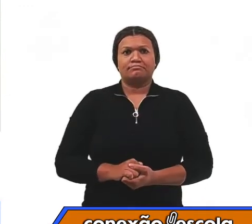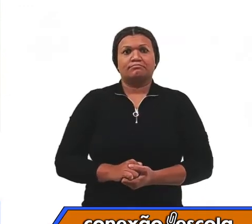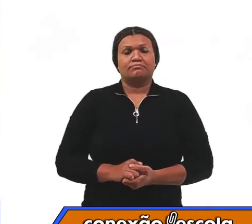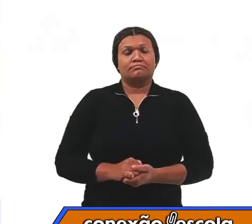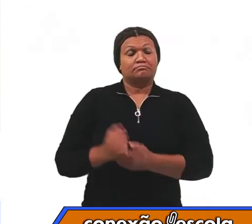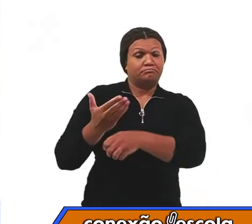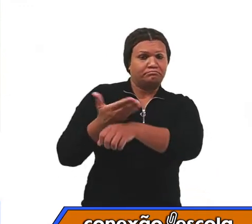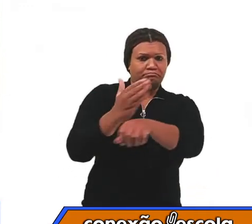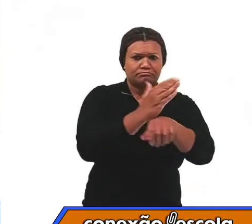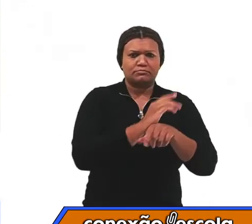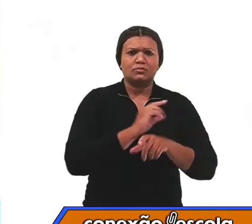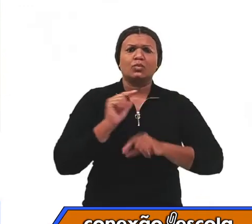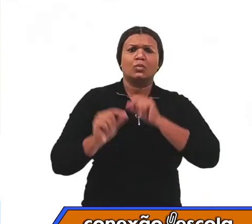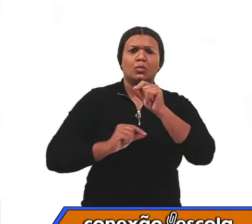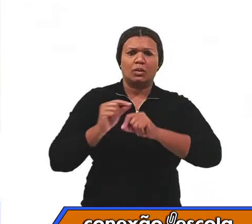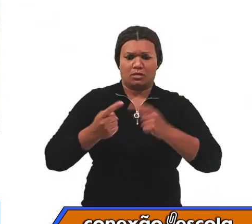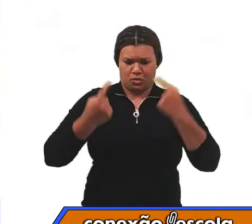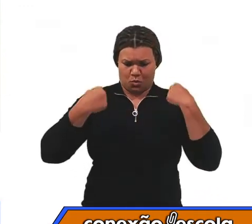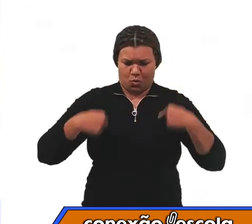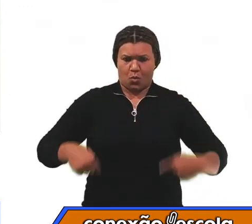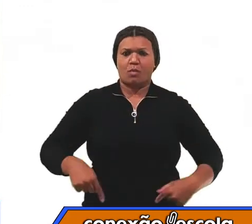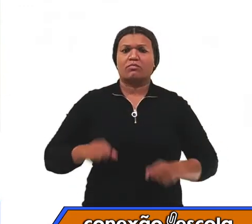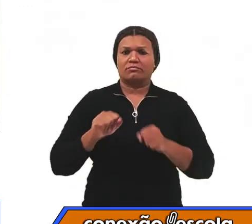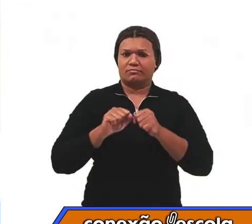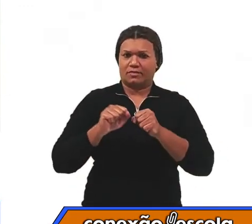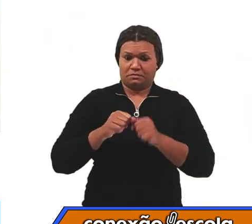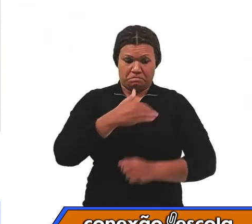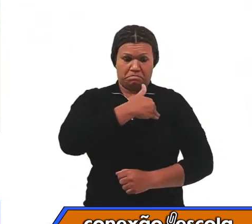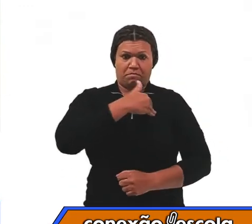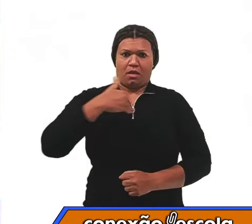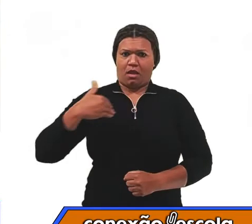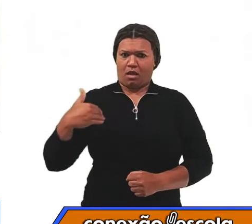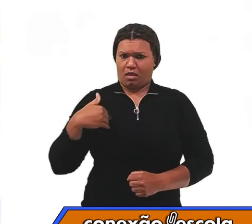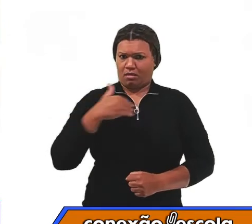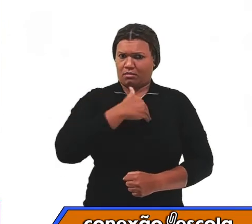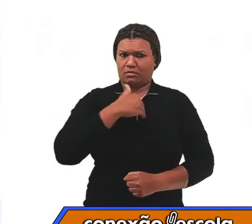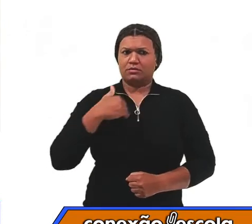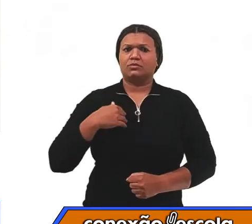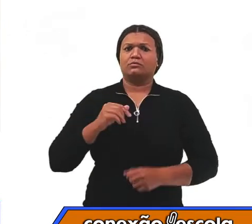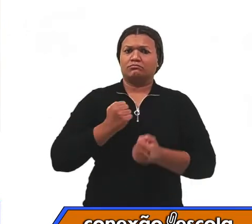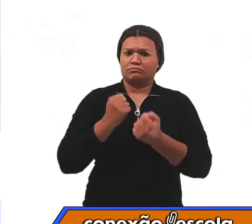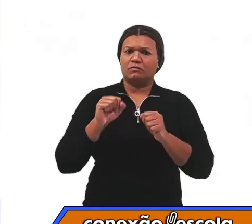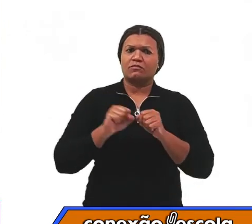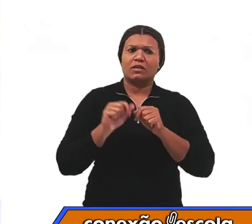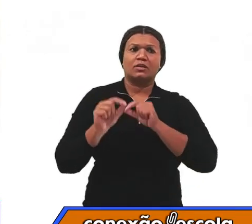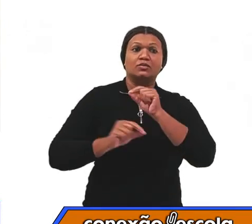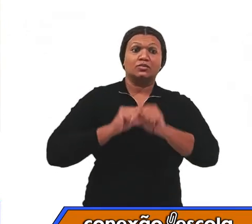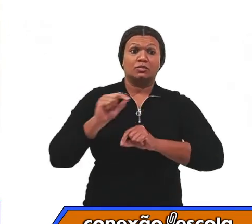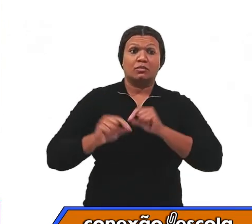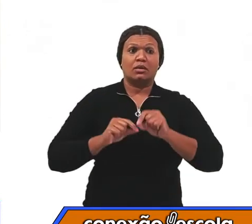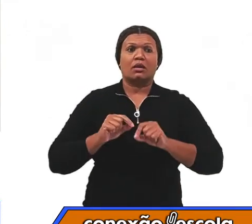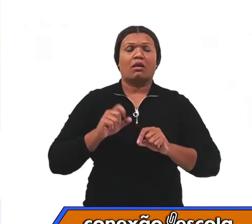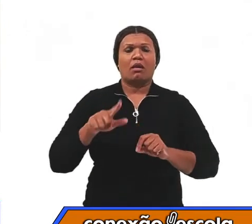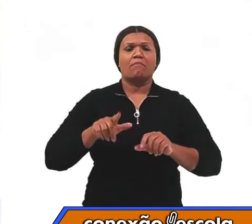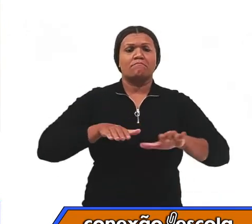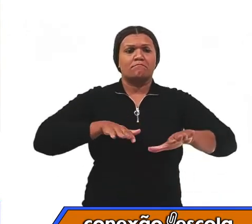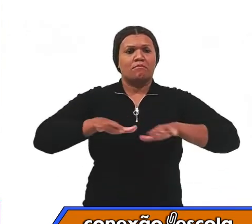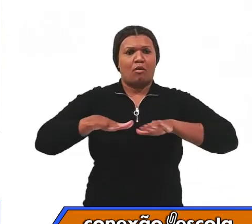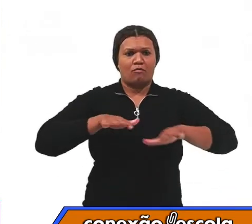de acordo com o movimento que o músculo faz. Os peitorais fazem principalmente o movimento de adução.